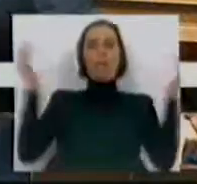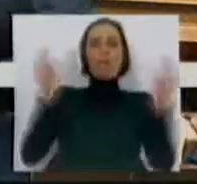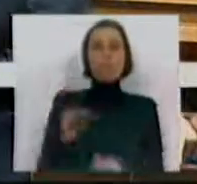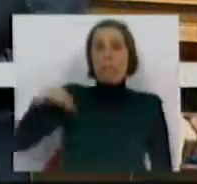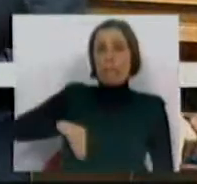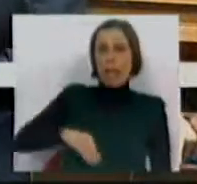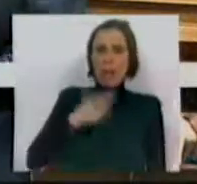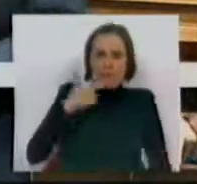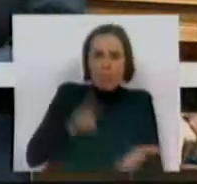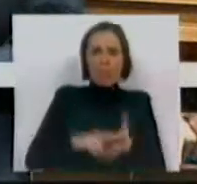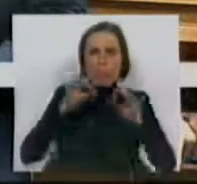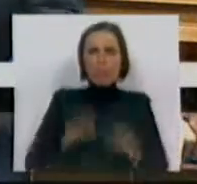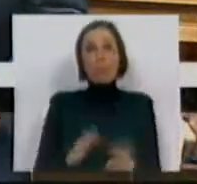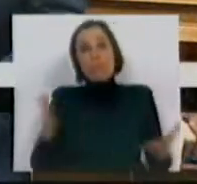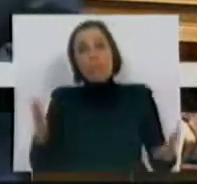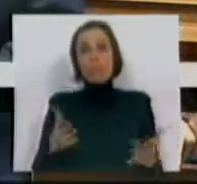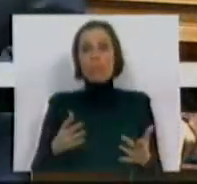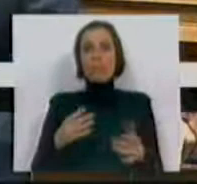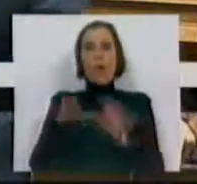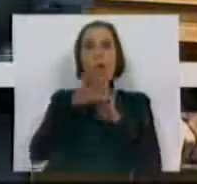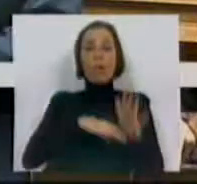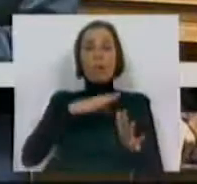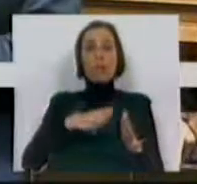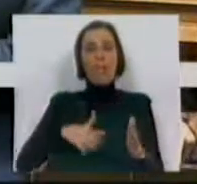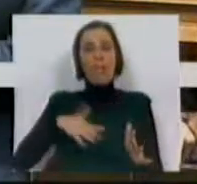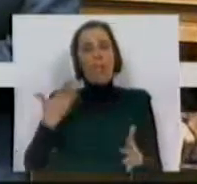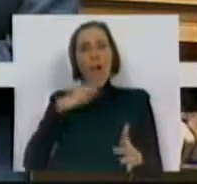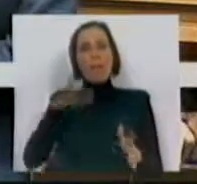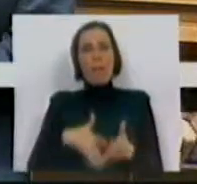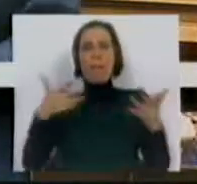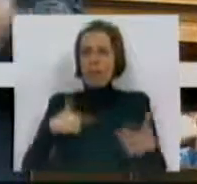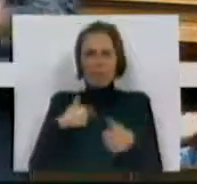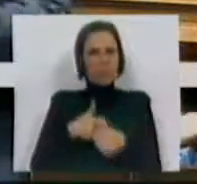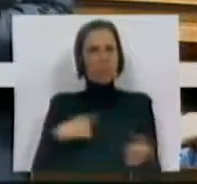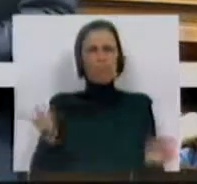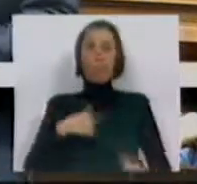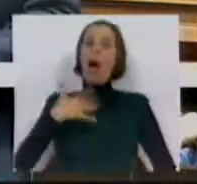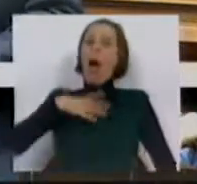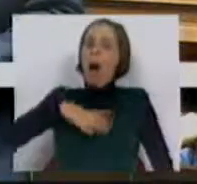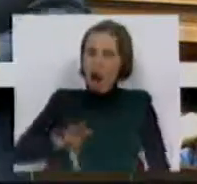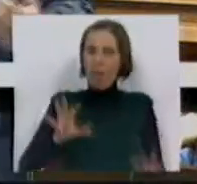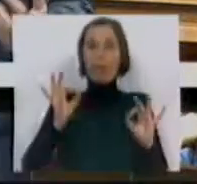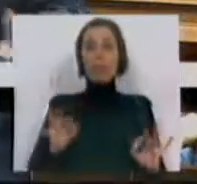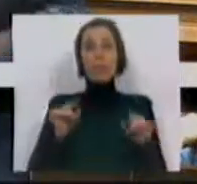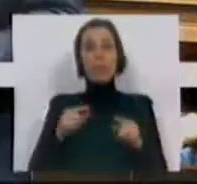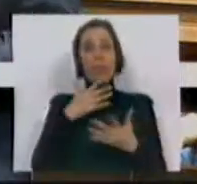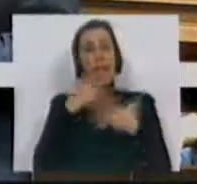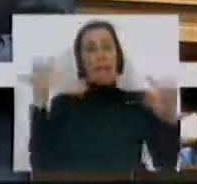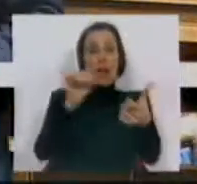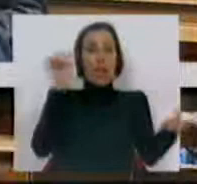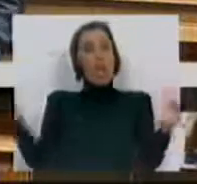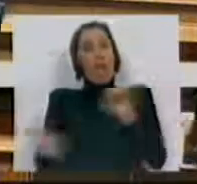salários efetivos. Portanto, aumenta-se a precariedade. Nós não o podemos acompanhar e gostávamos que esta grande